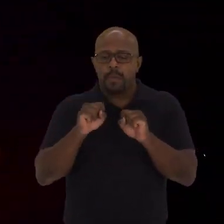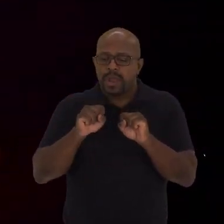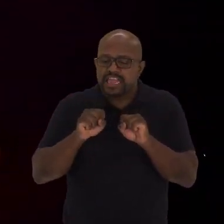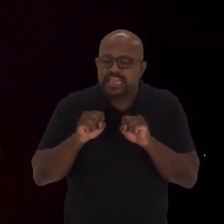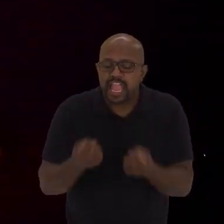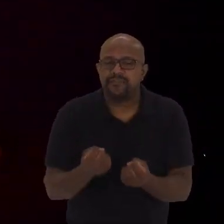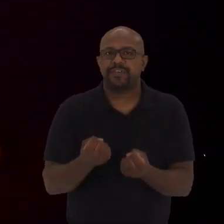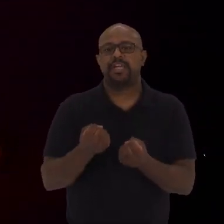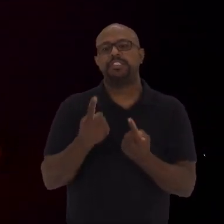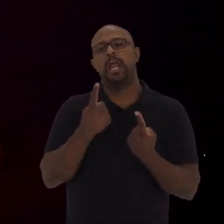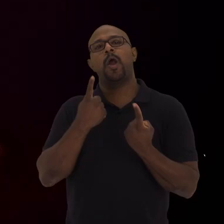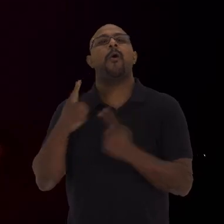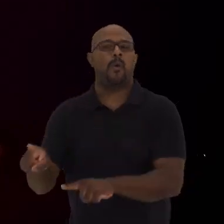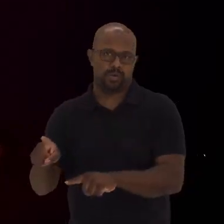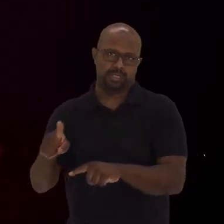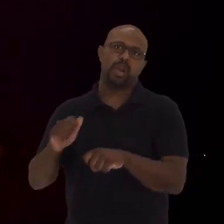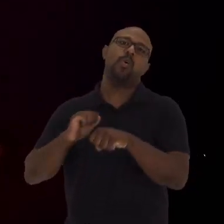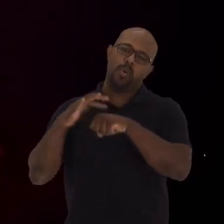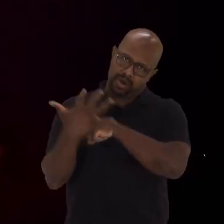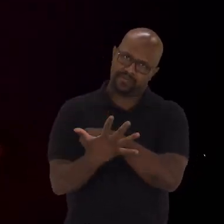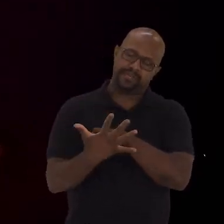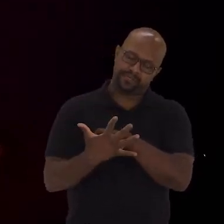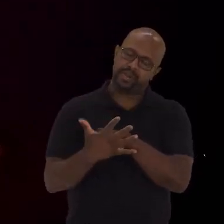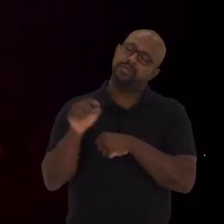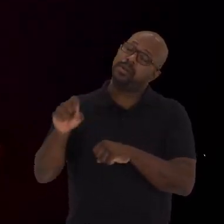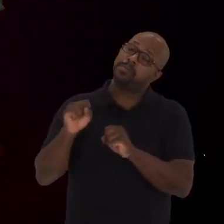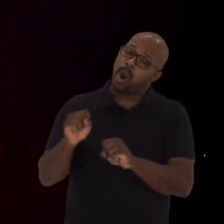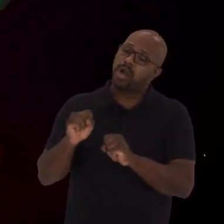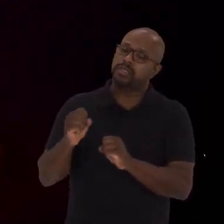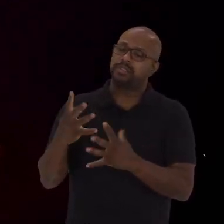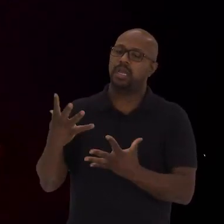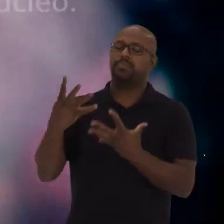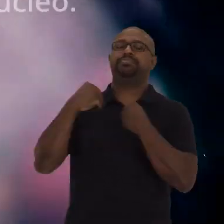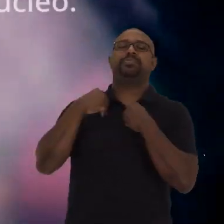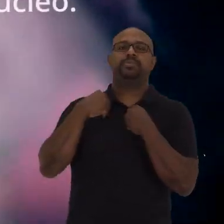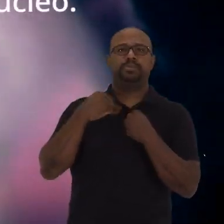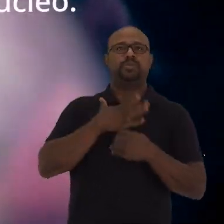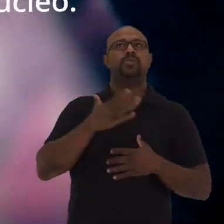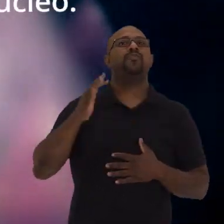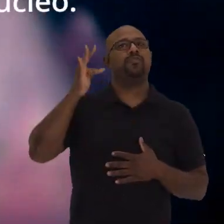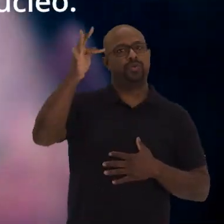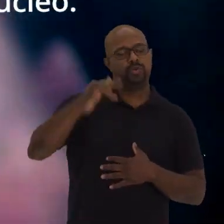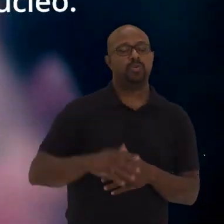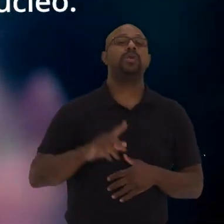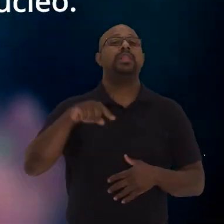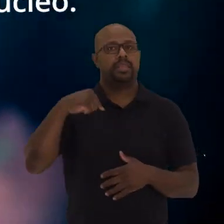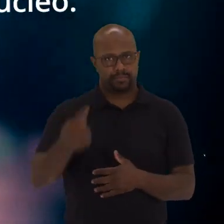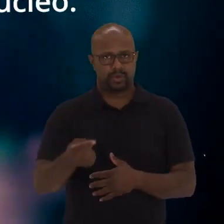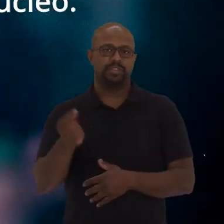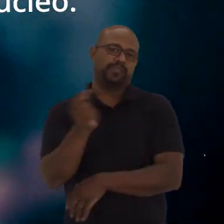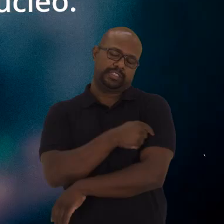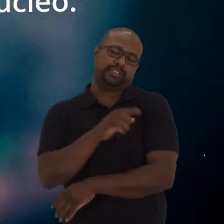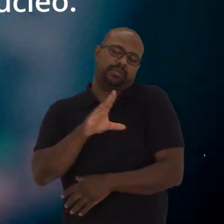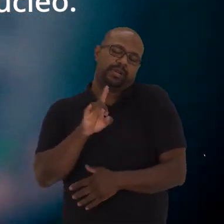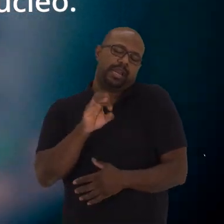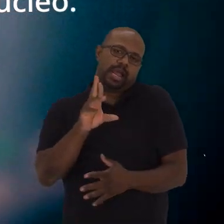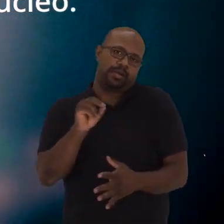defesas Montar suas defesas Contra um coronavírus Que possa infectar a pessoa Num futuro Depois da vacinação, claro